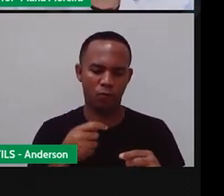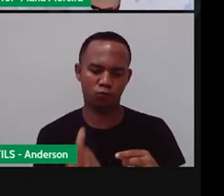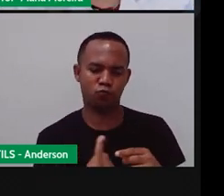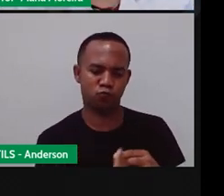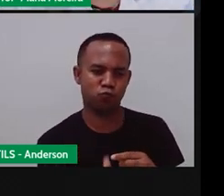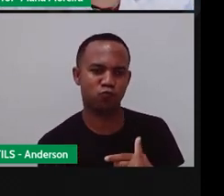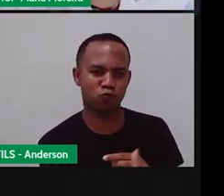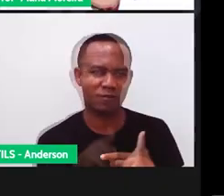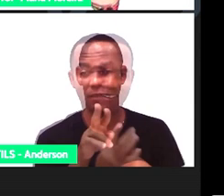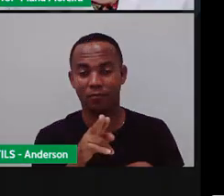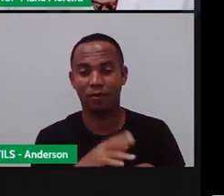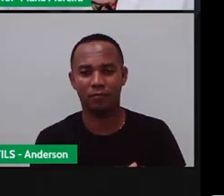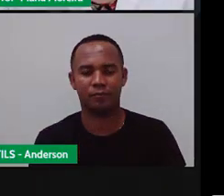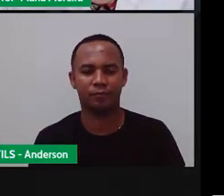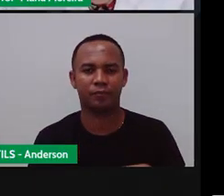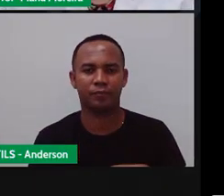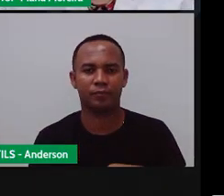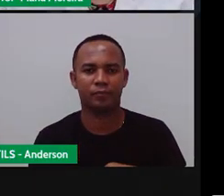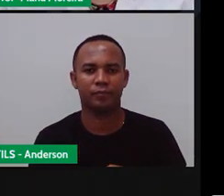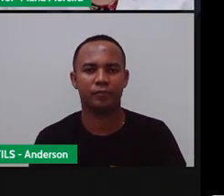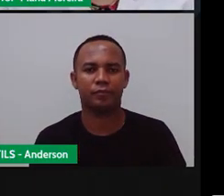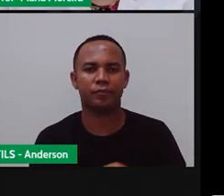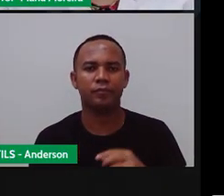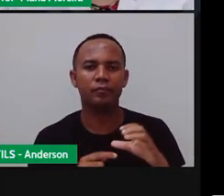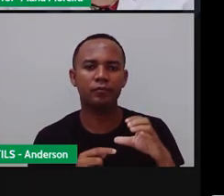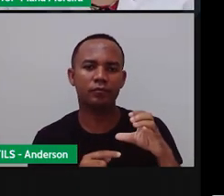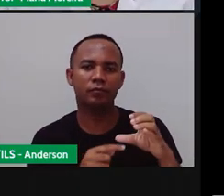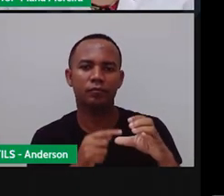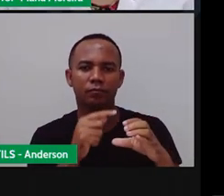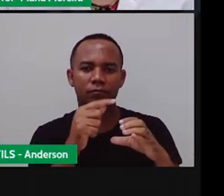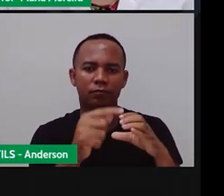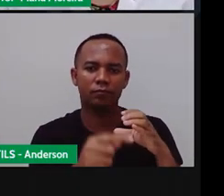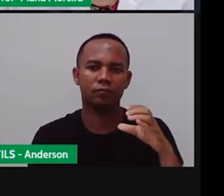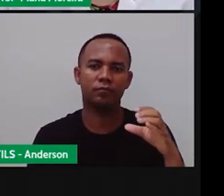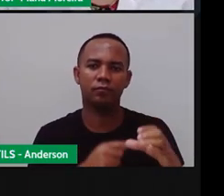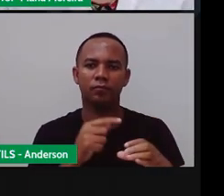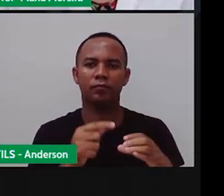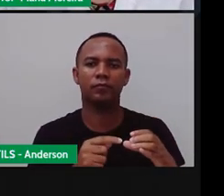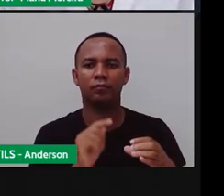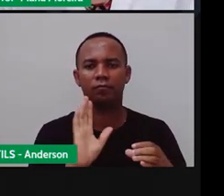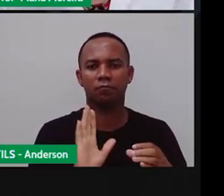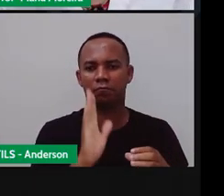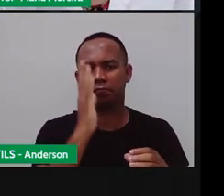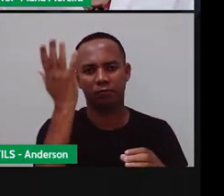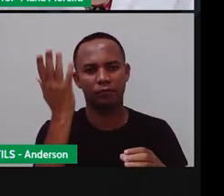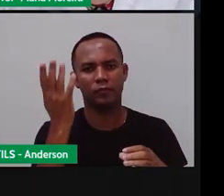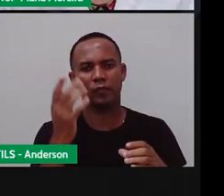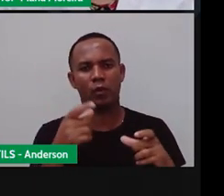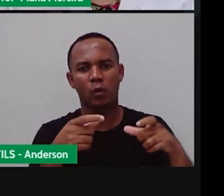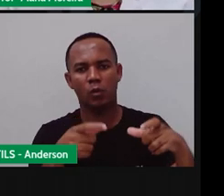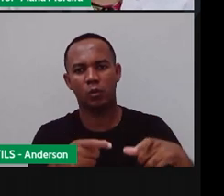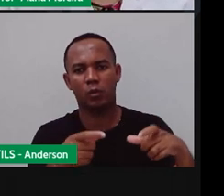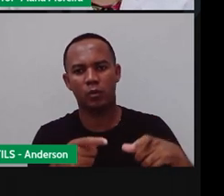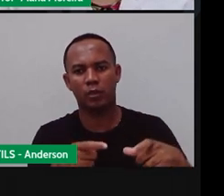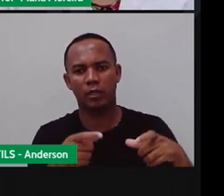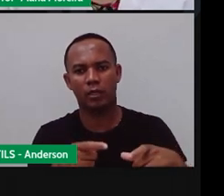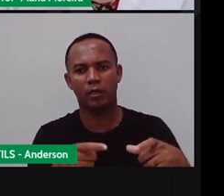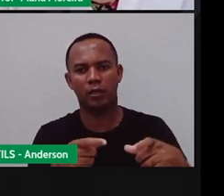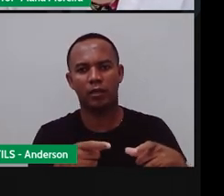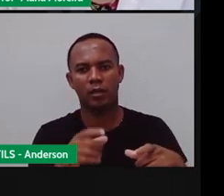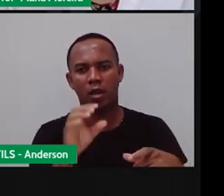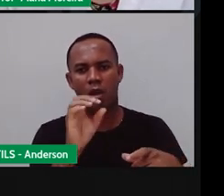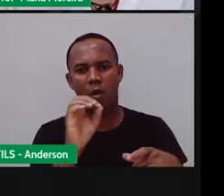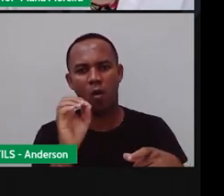da semana passada. Bom, esse movimento de rotação acontece, né, de oeste para oeste.